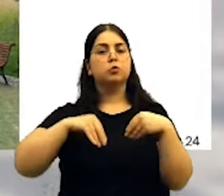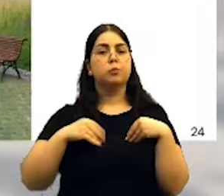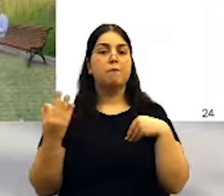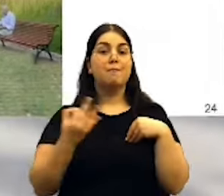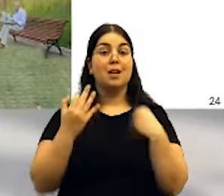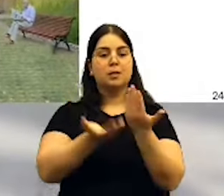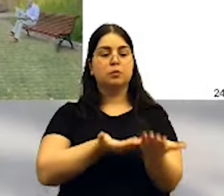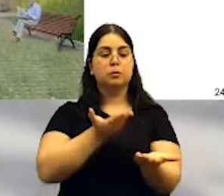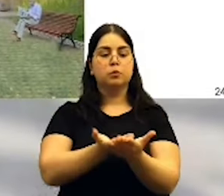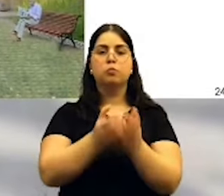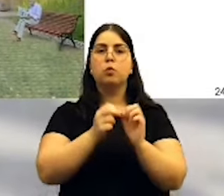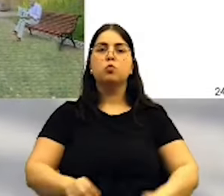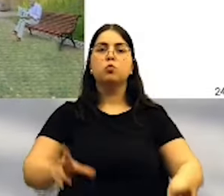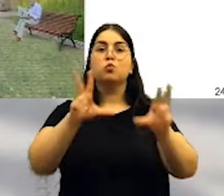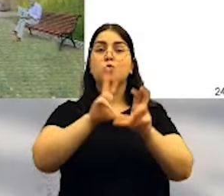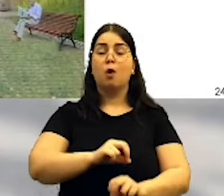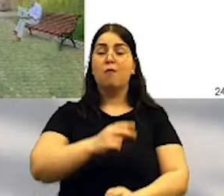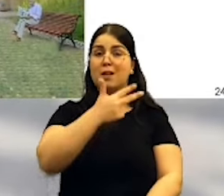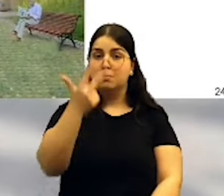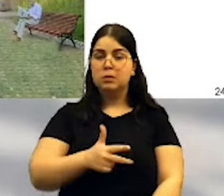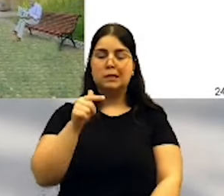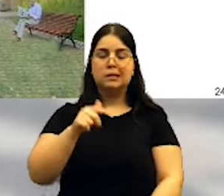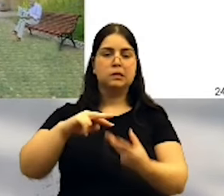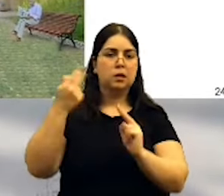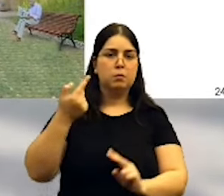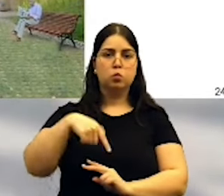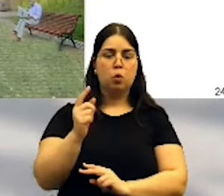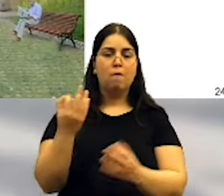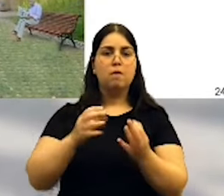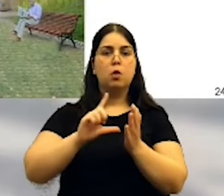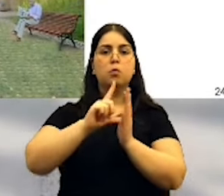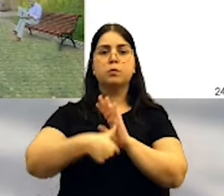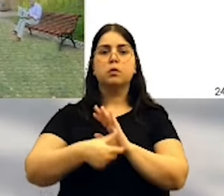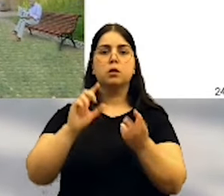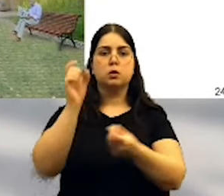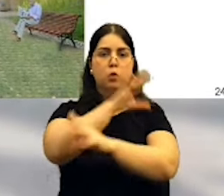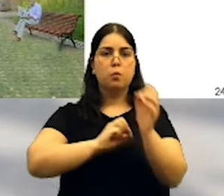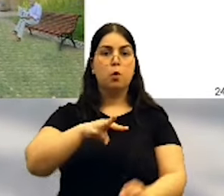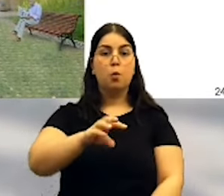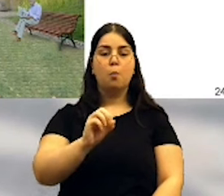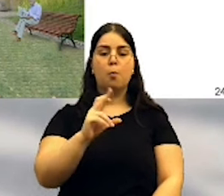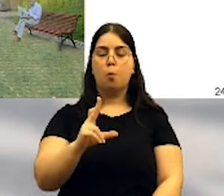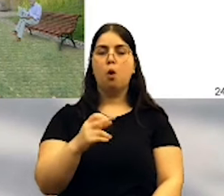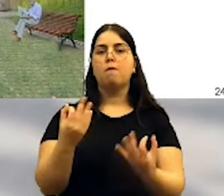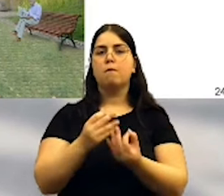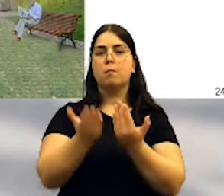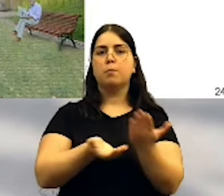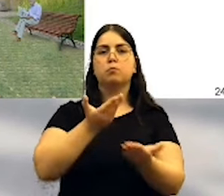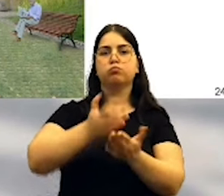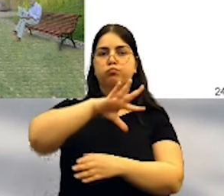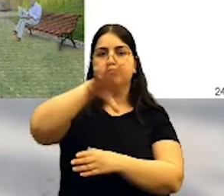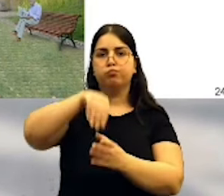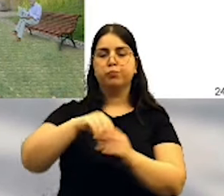de proposta não é inteiramente nova no contexto da Câmara Municipal de Lisboa. um projeto europeu, o projeto MOR, que já tinha estudado várias propostas de inclusão